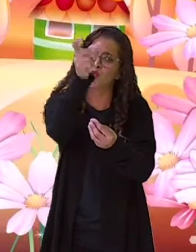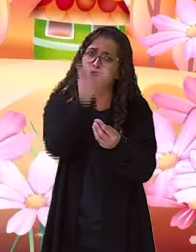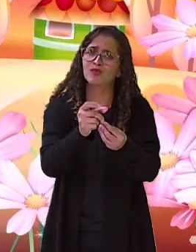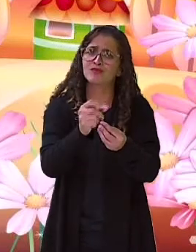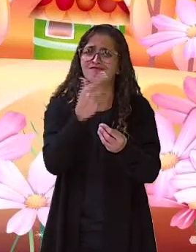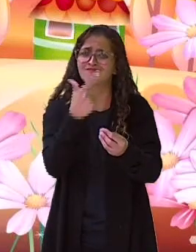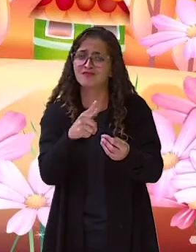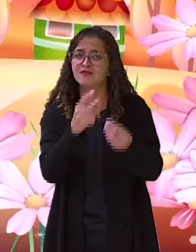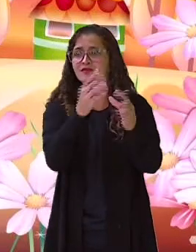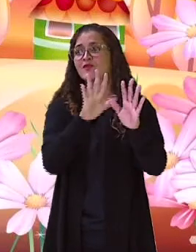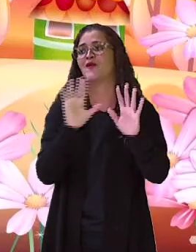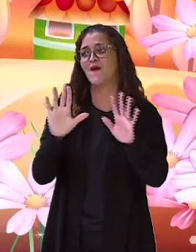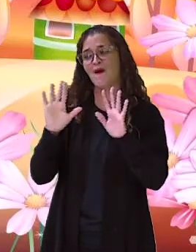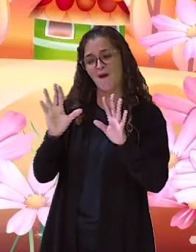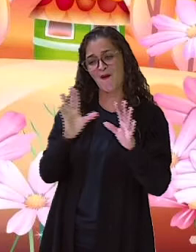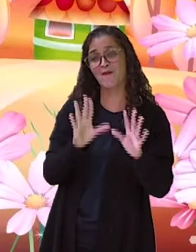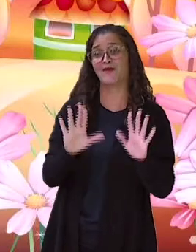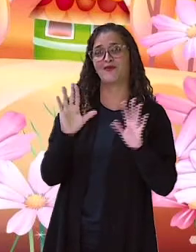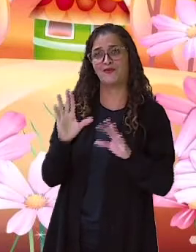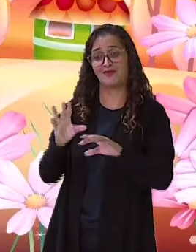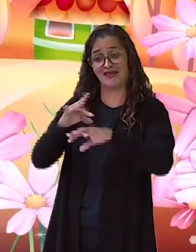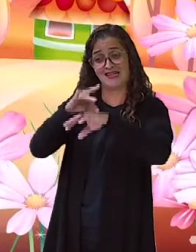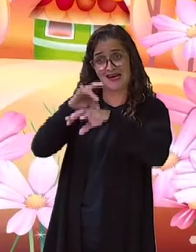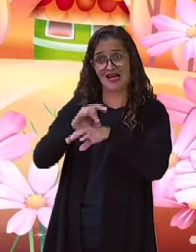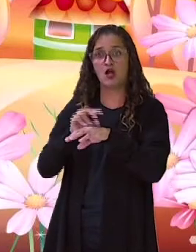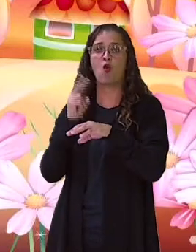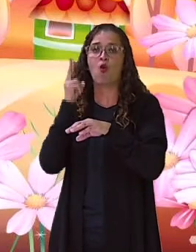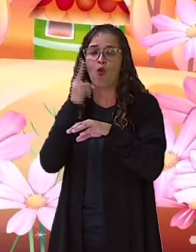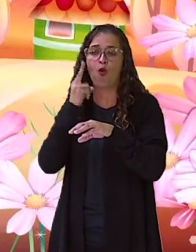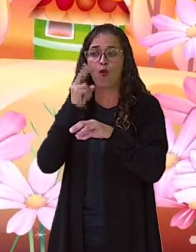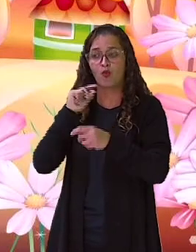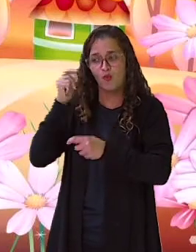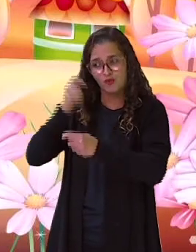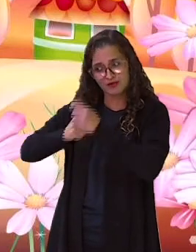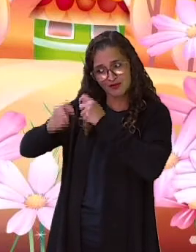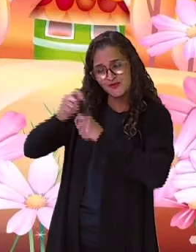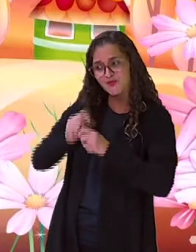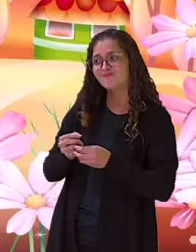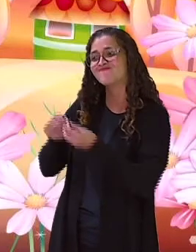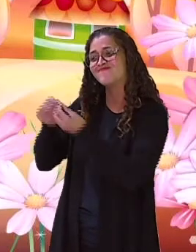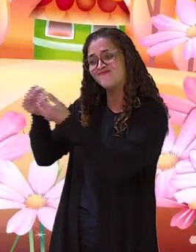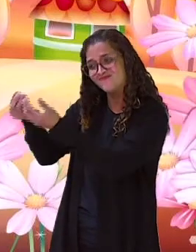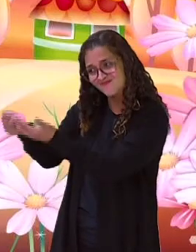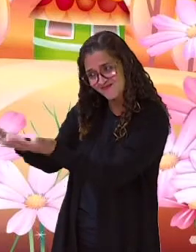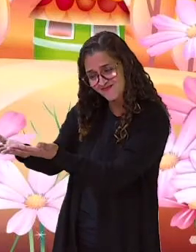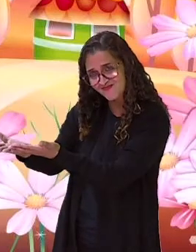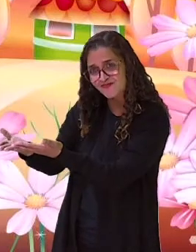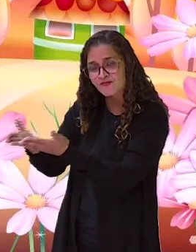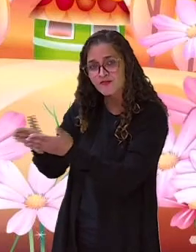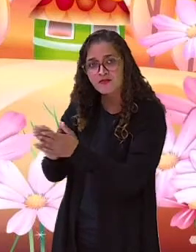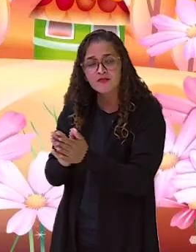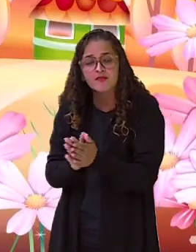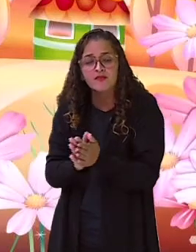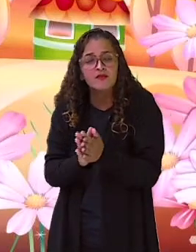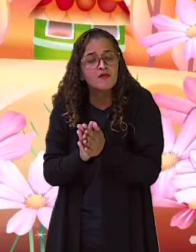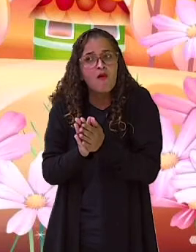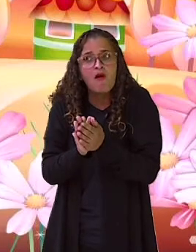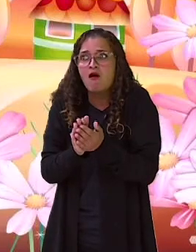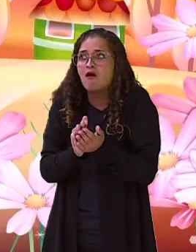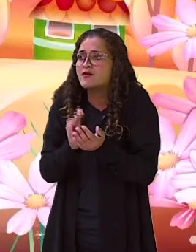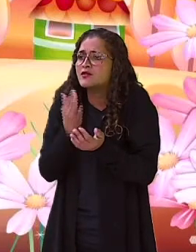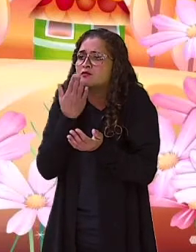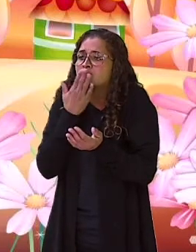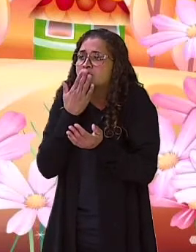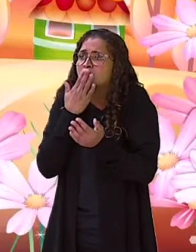a carne, o pão e o vinho. A culpa foi minha. O dono da venda pediu mil desculpas.